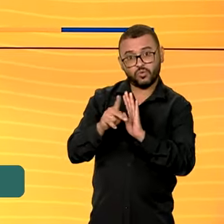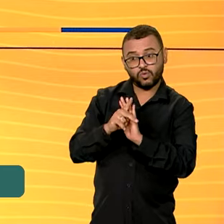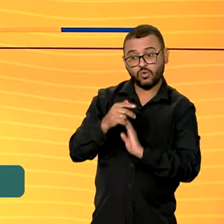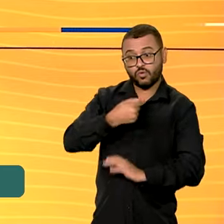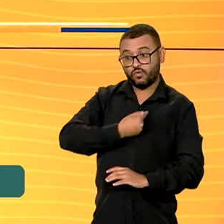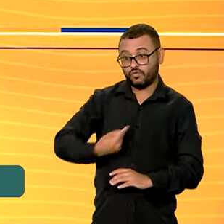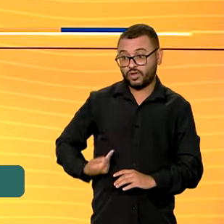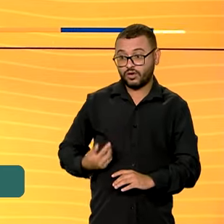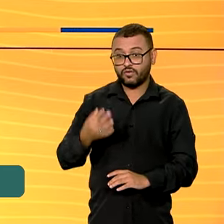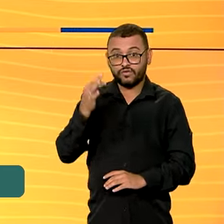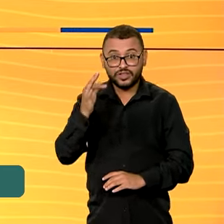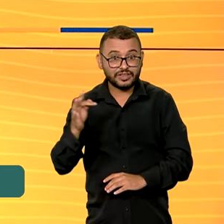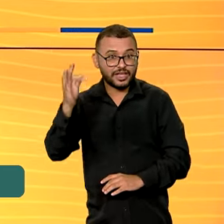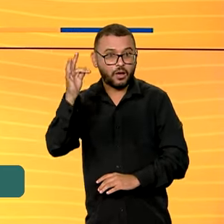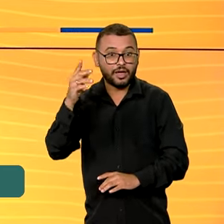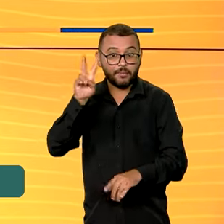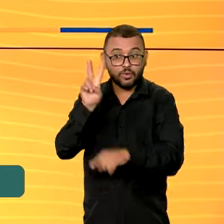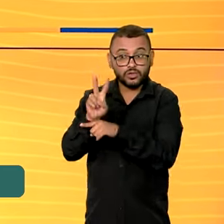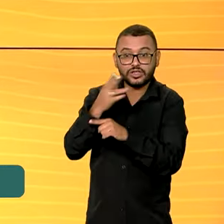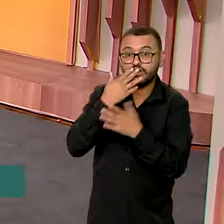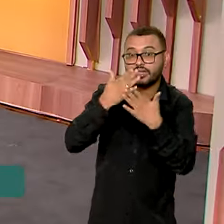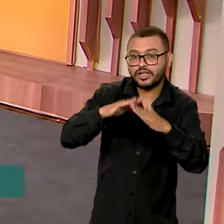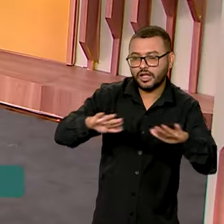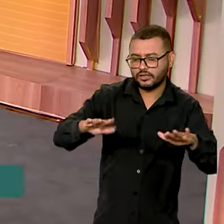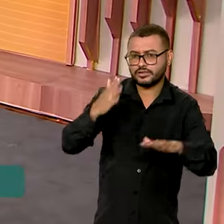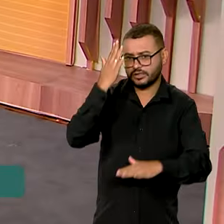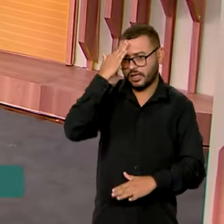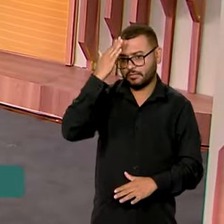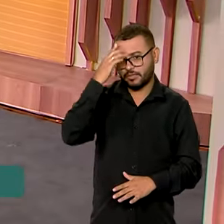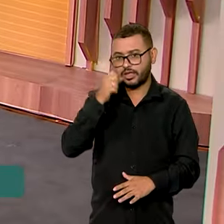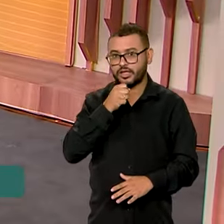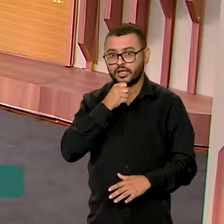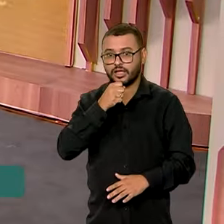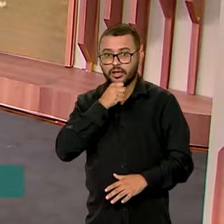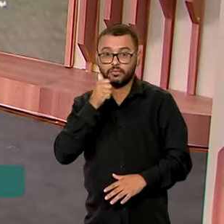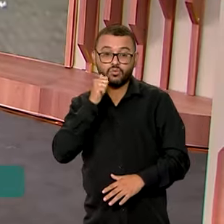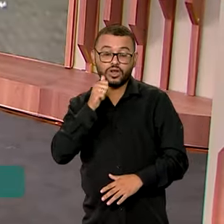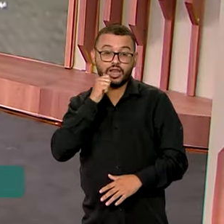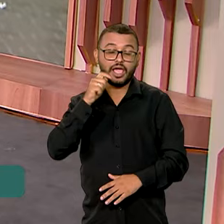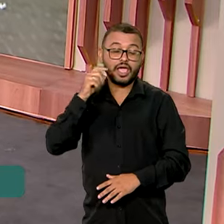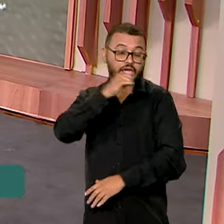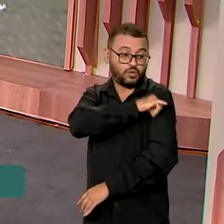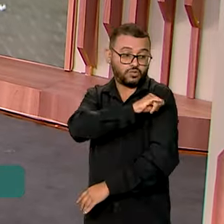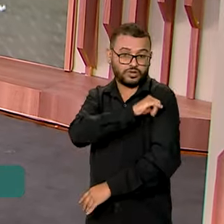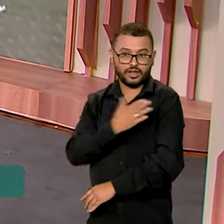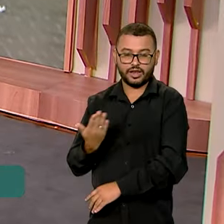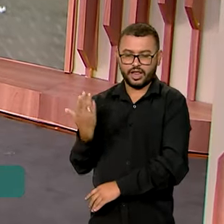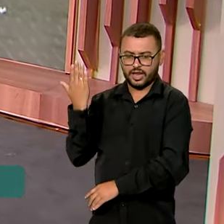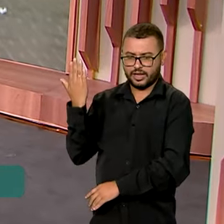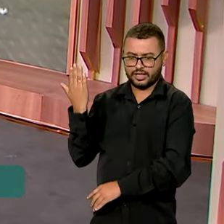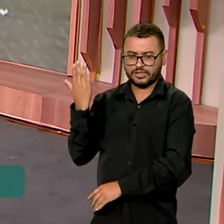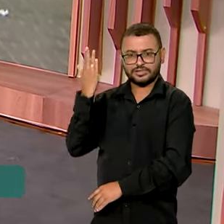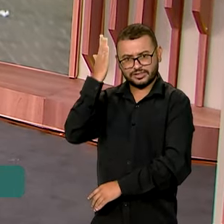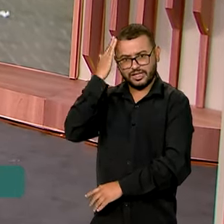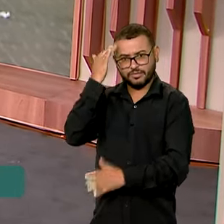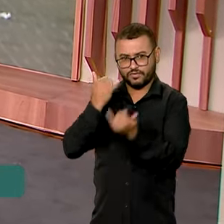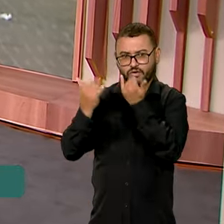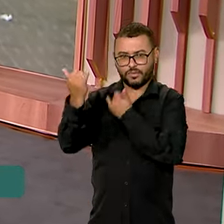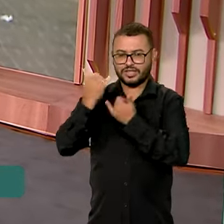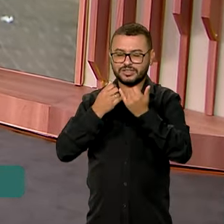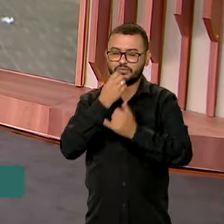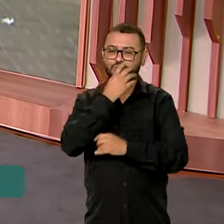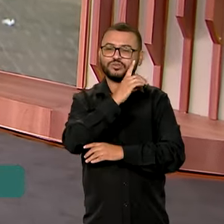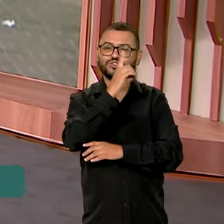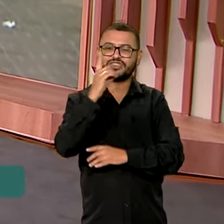federal é proteger as crianças. Ao vivo, do Rio de Janeiro, a repórter Cláudia Boiunga traz as informações para a gente.